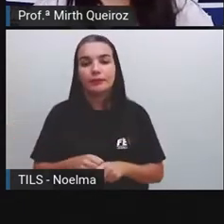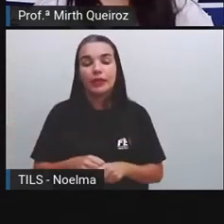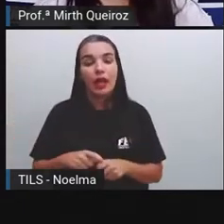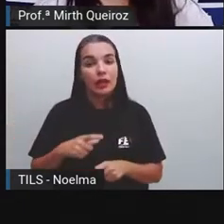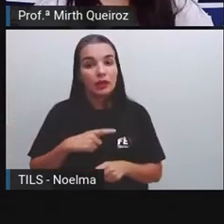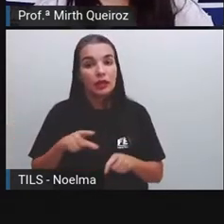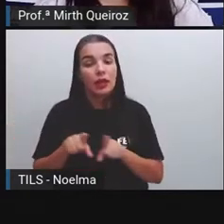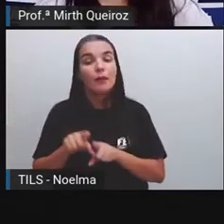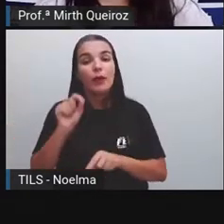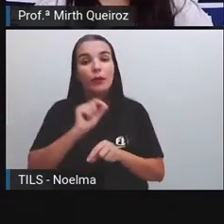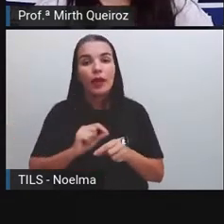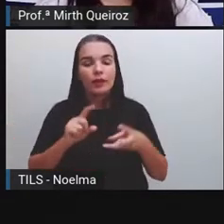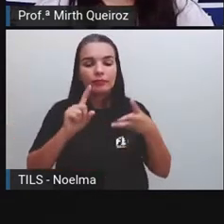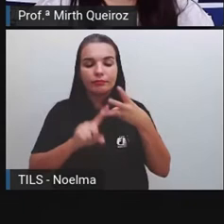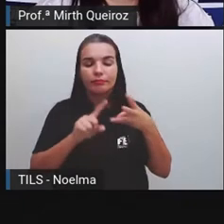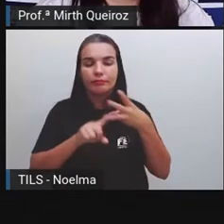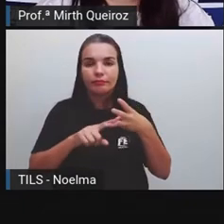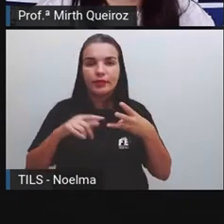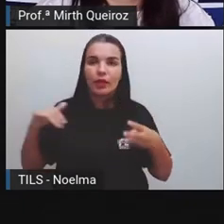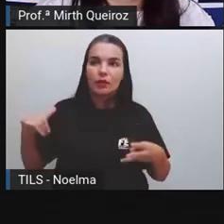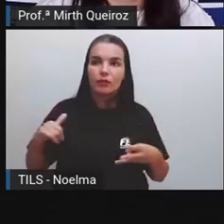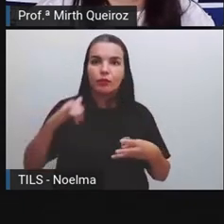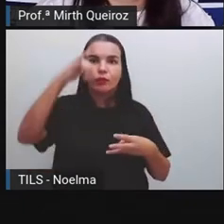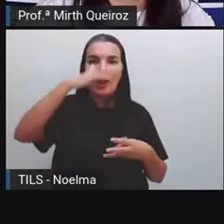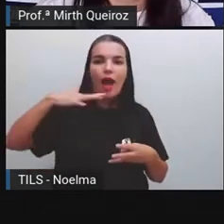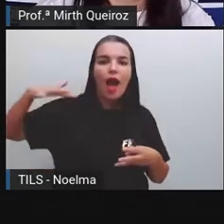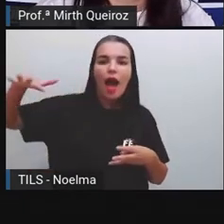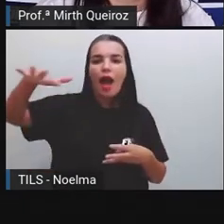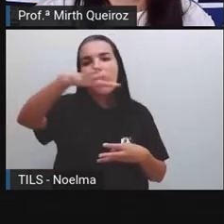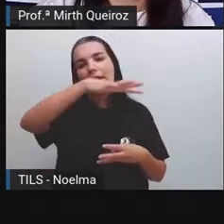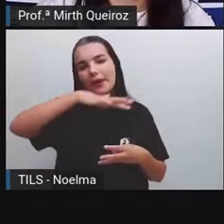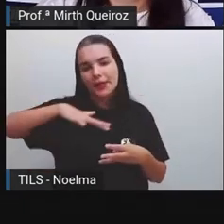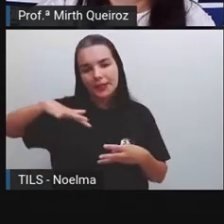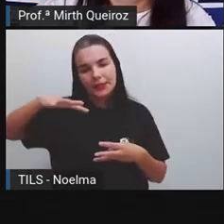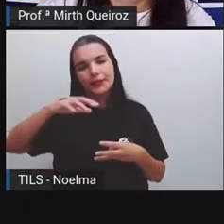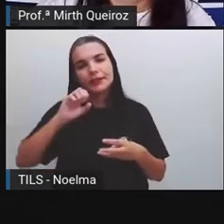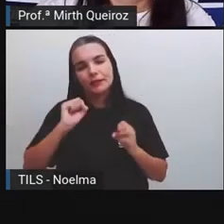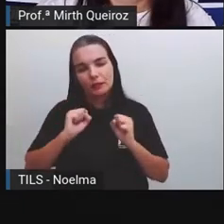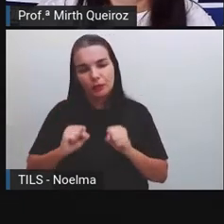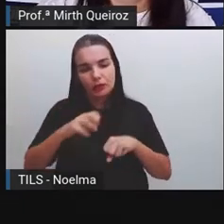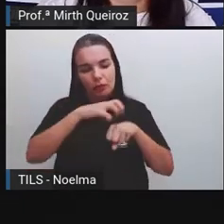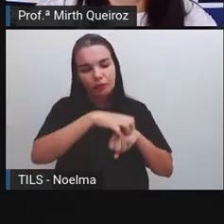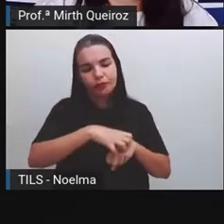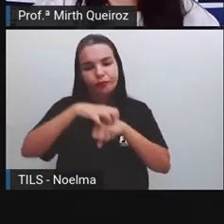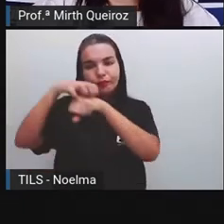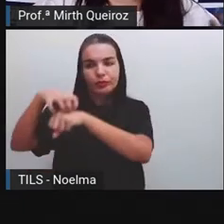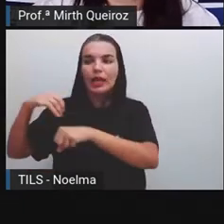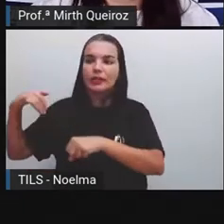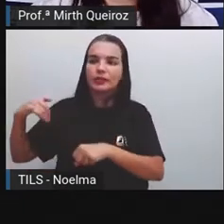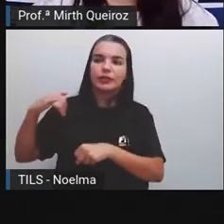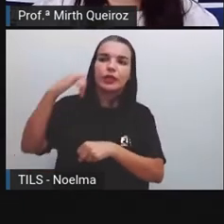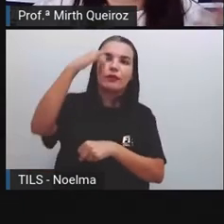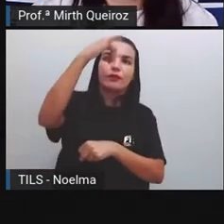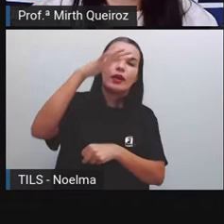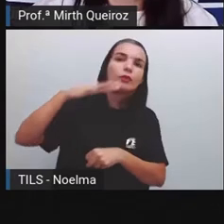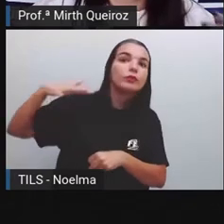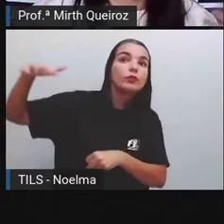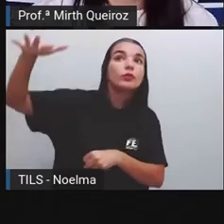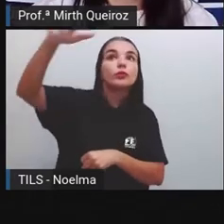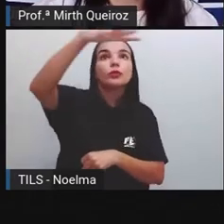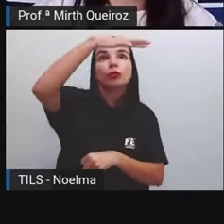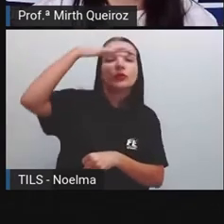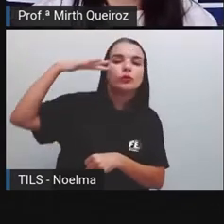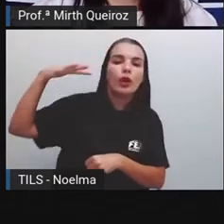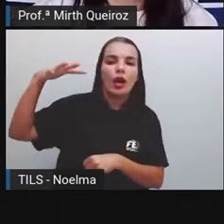os meios de transporte aéreos. São aqueles meios de transporte que circulam aonde?